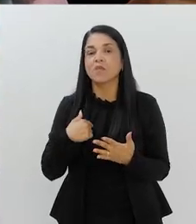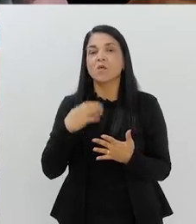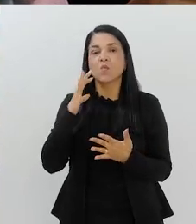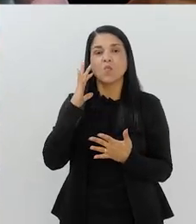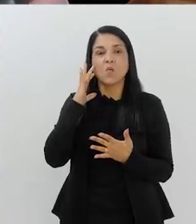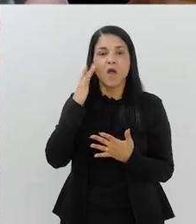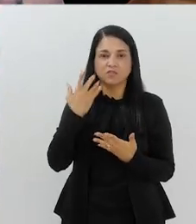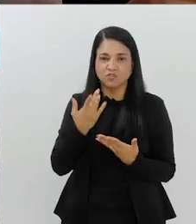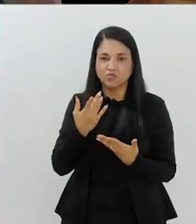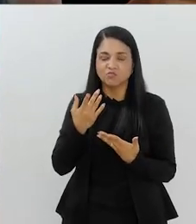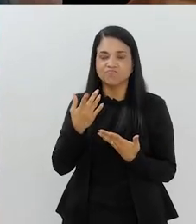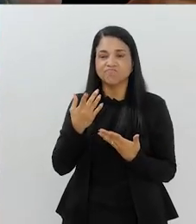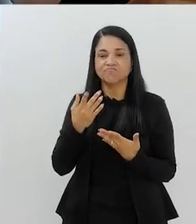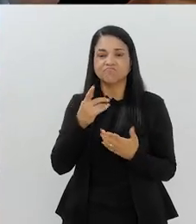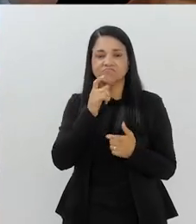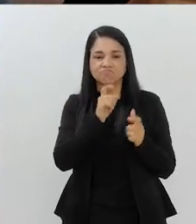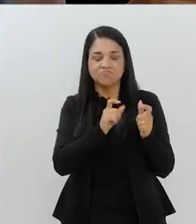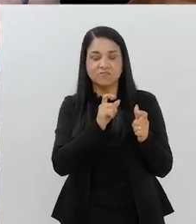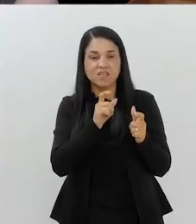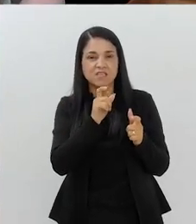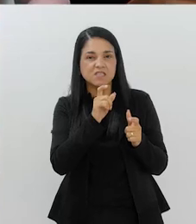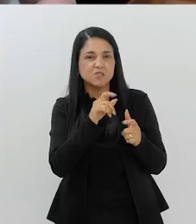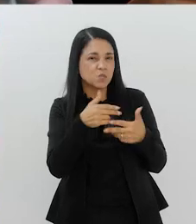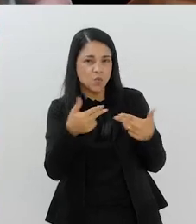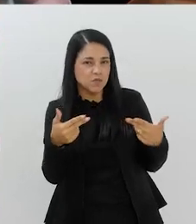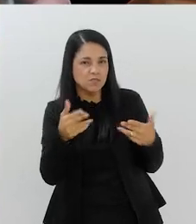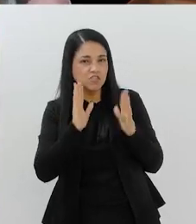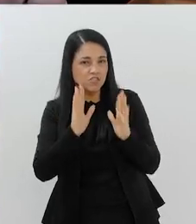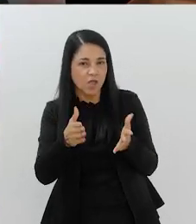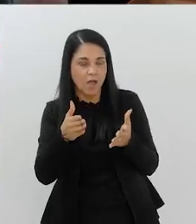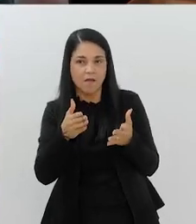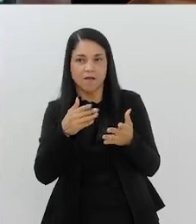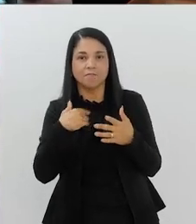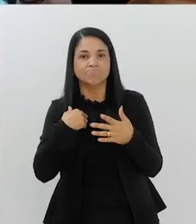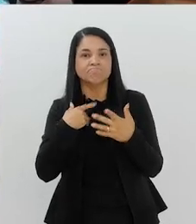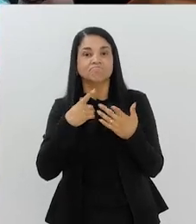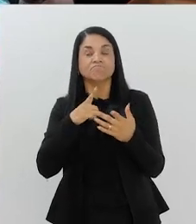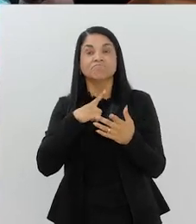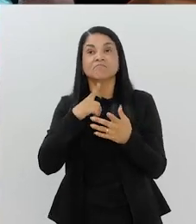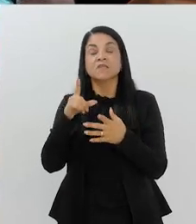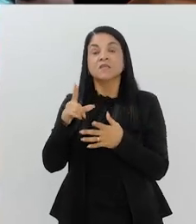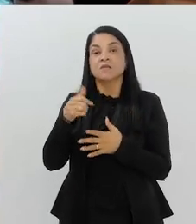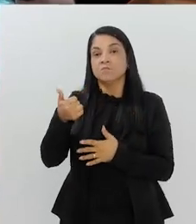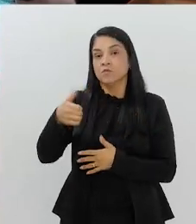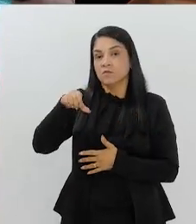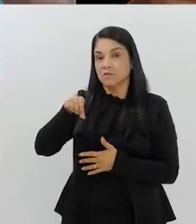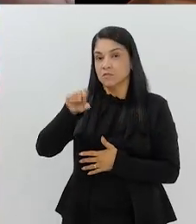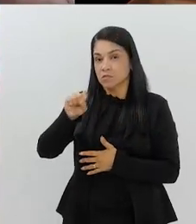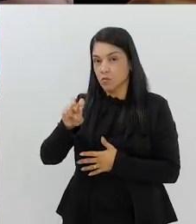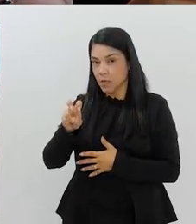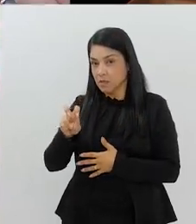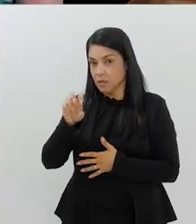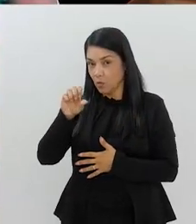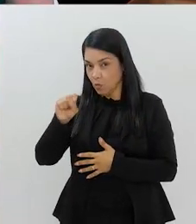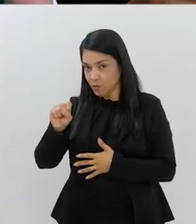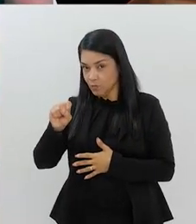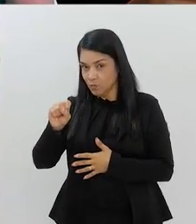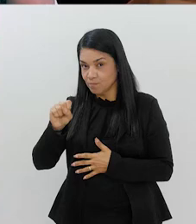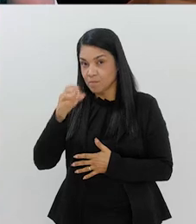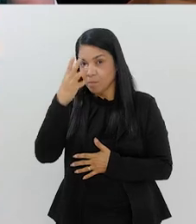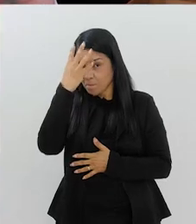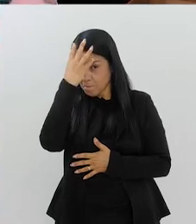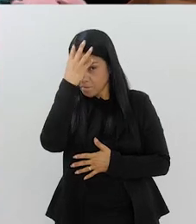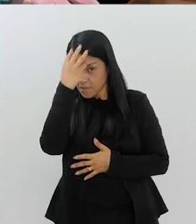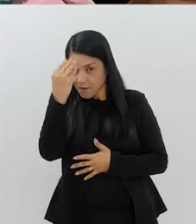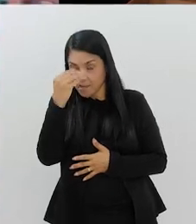Eu acho que as coisas estão pré-determinadas. Em 1958, Pelé surge para o mundo. Tem